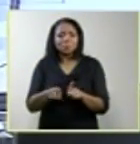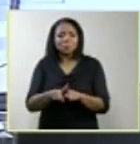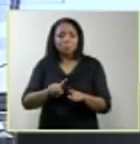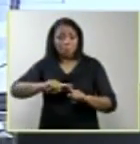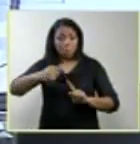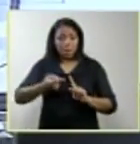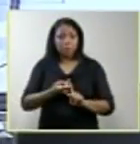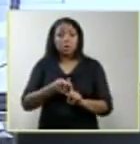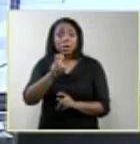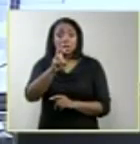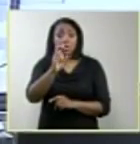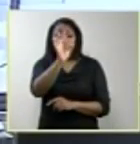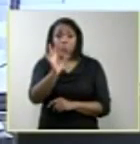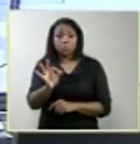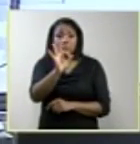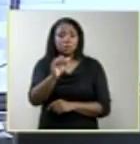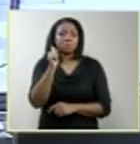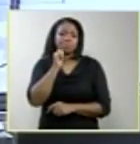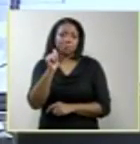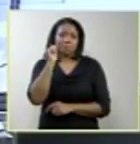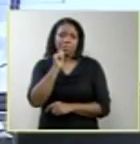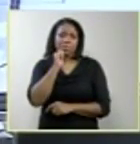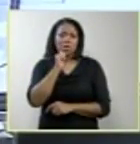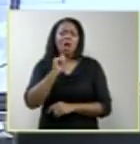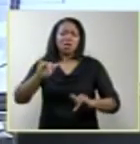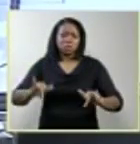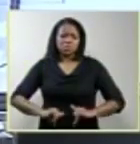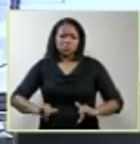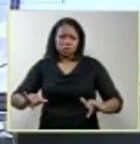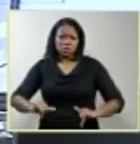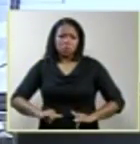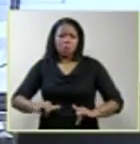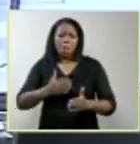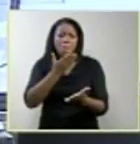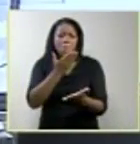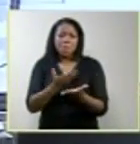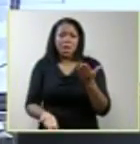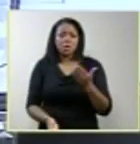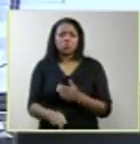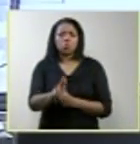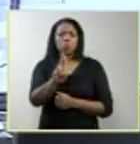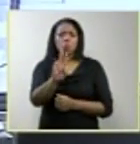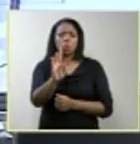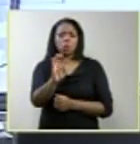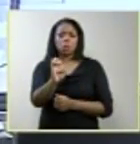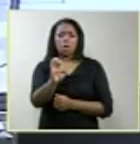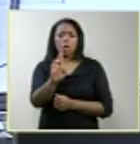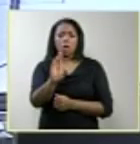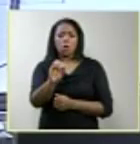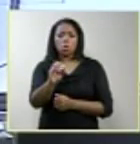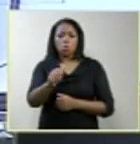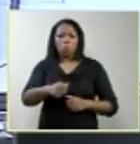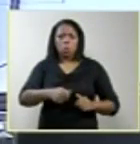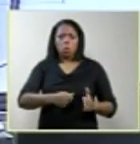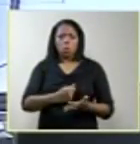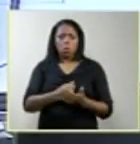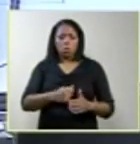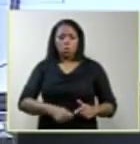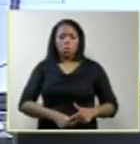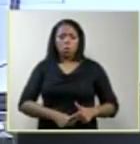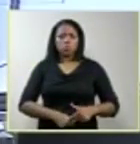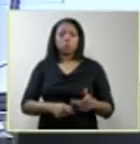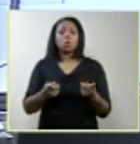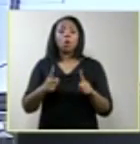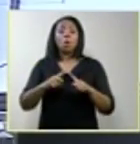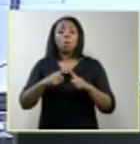5% das mulheres sofrem esterectomia, perdem o útero em decorrência disso. O